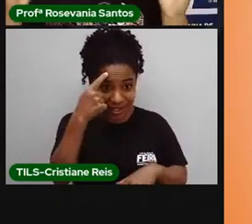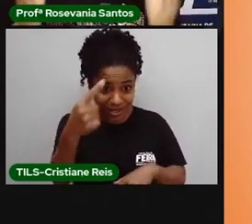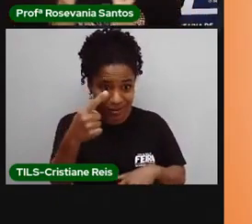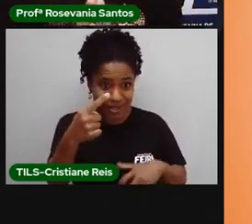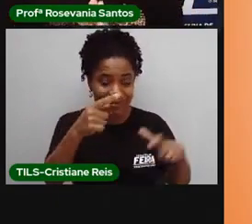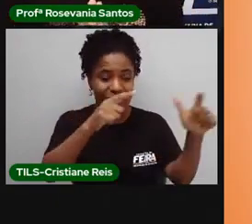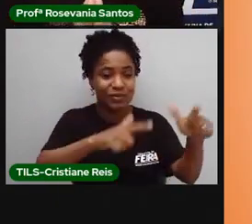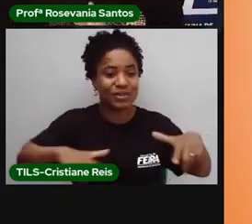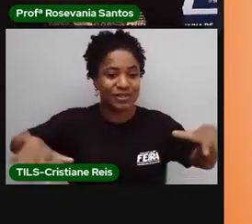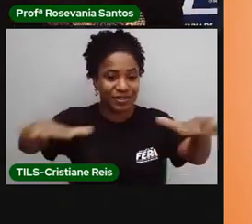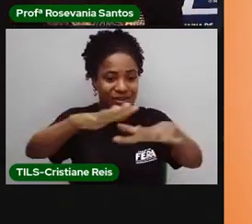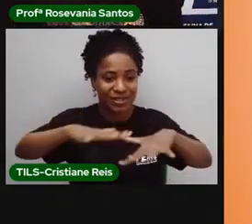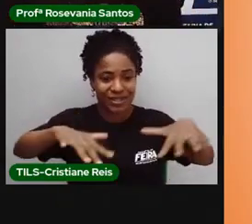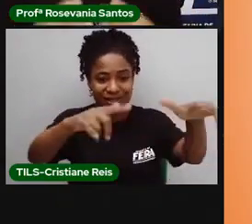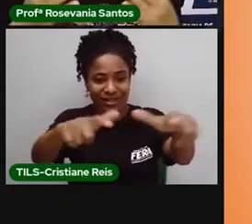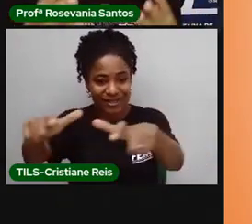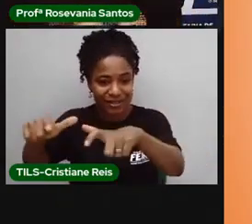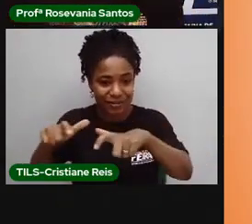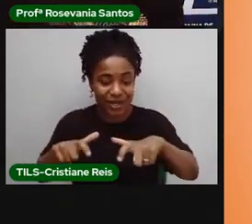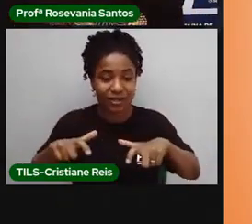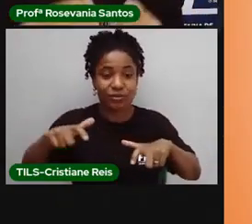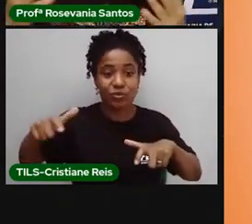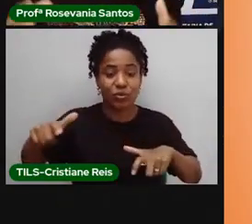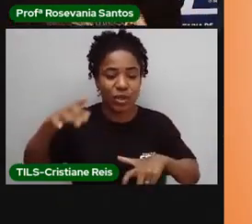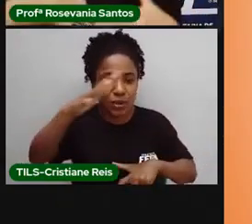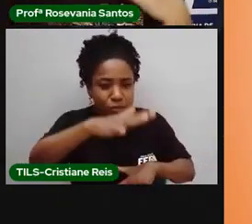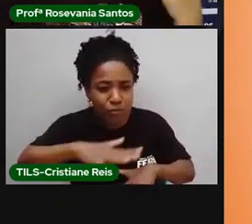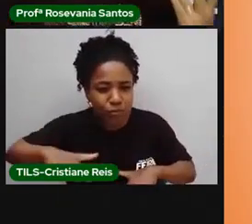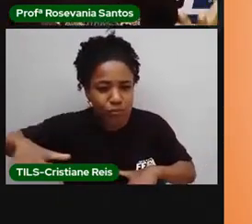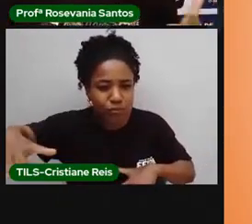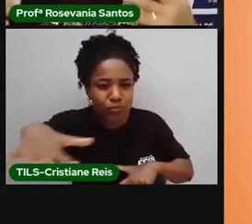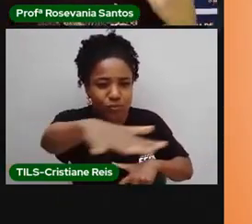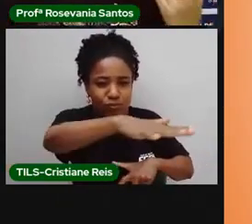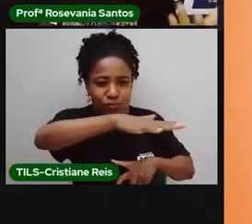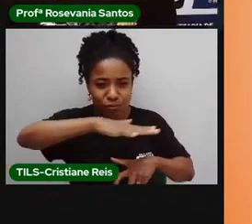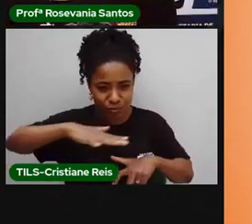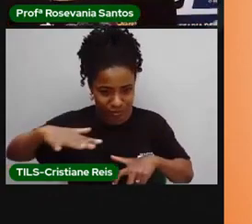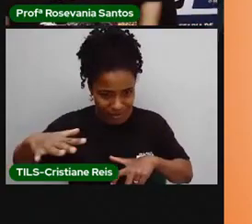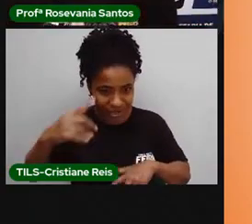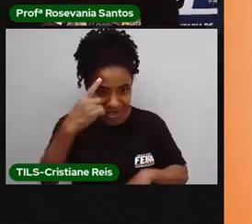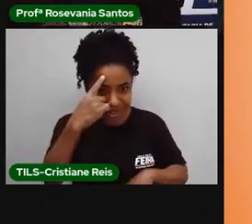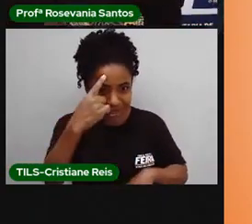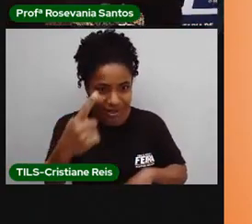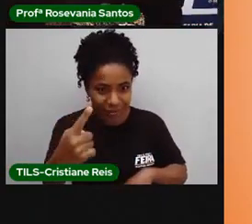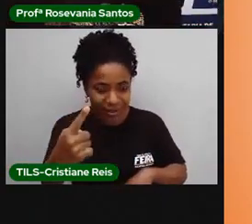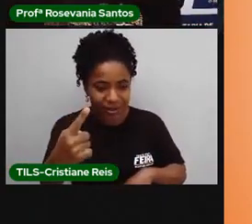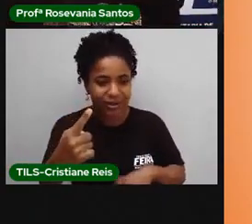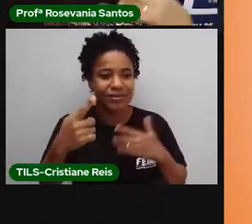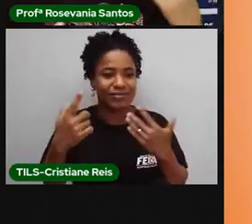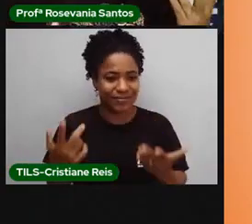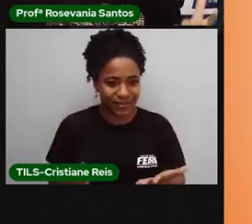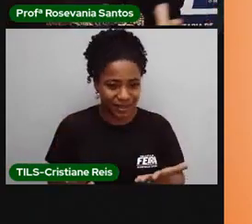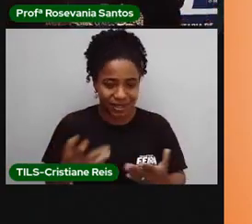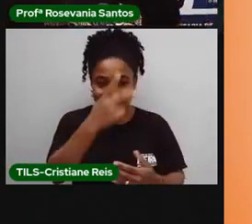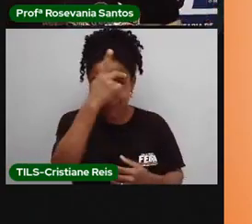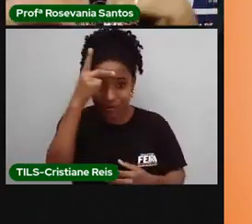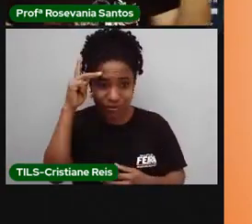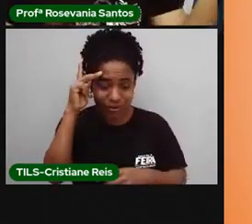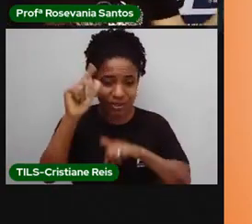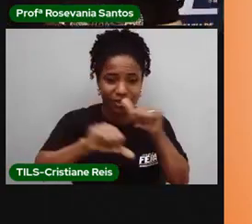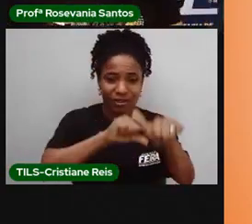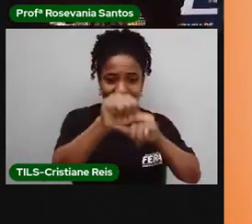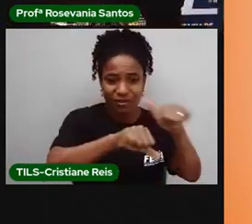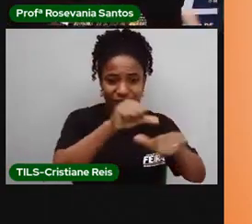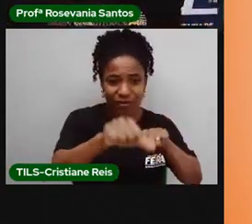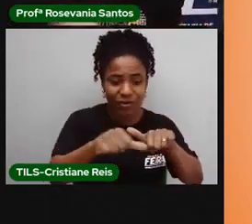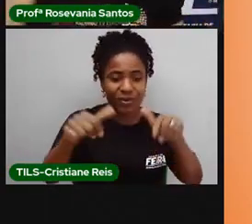O que que nós falamos ali o tempo todo? Que o homem, ele transforma esse mundo, né? Existem as paisagens naturais,